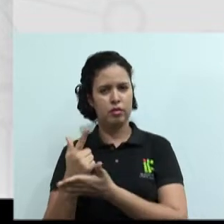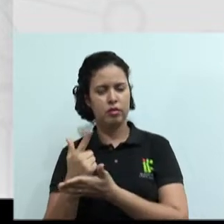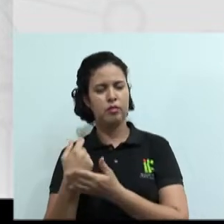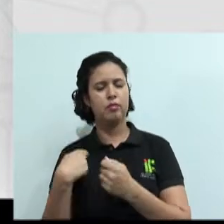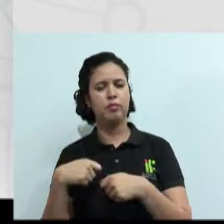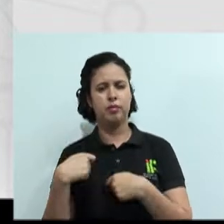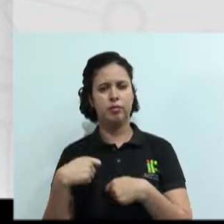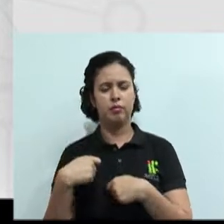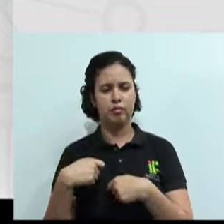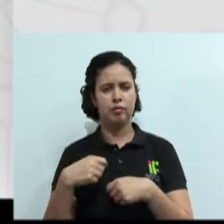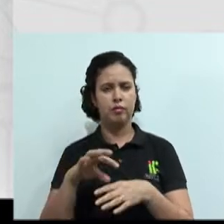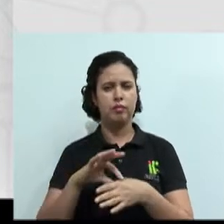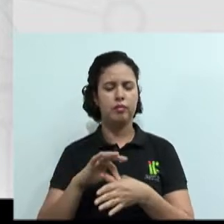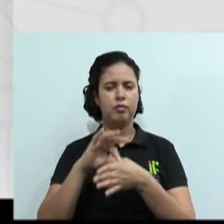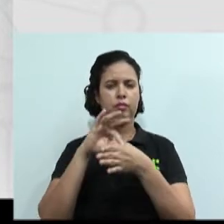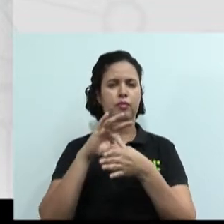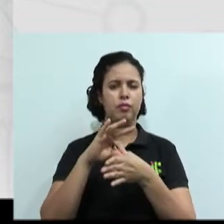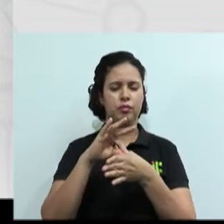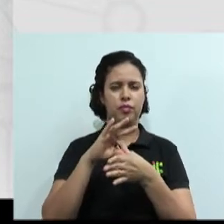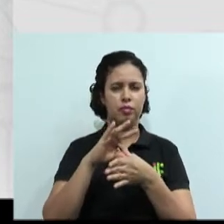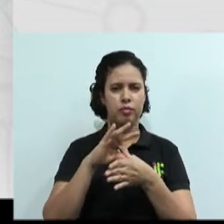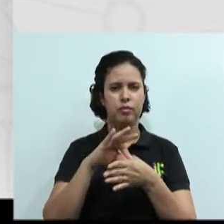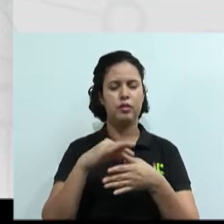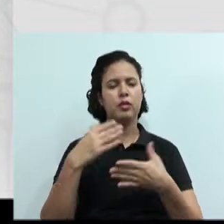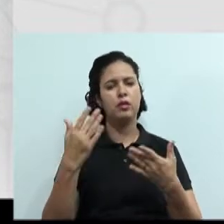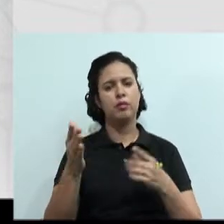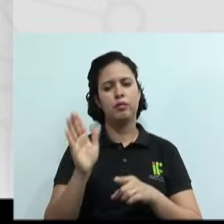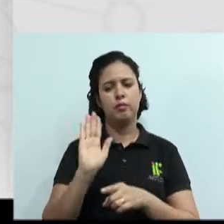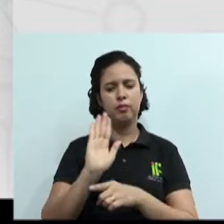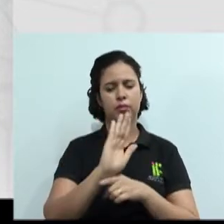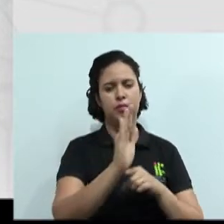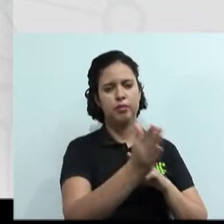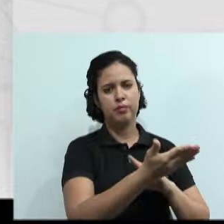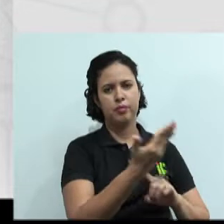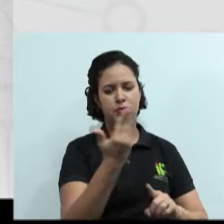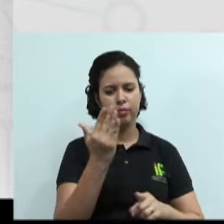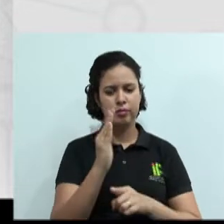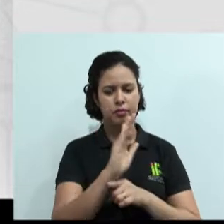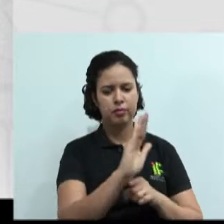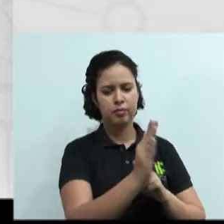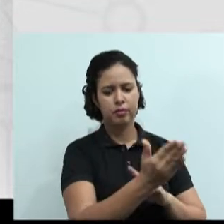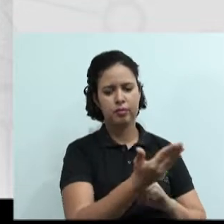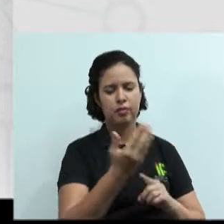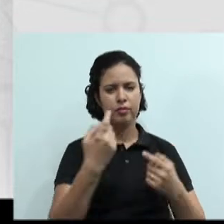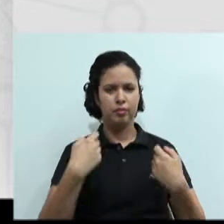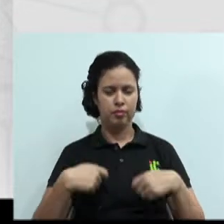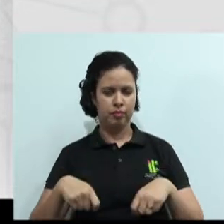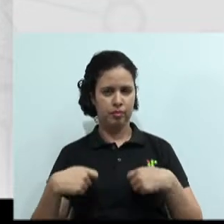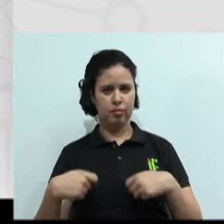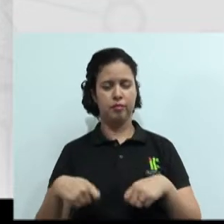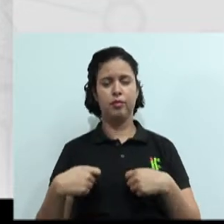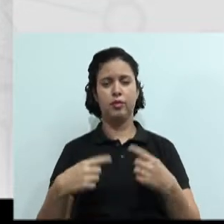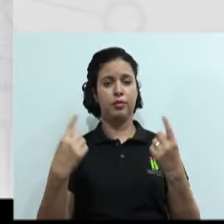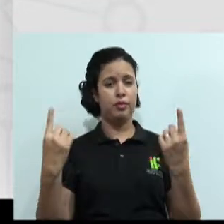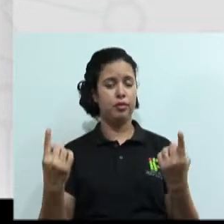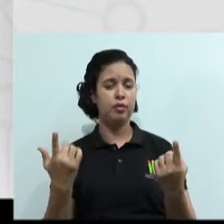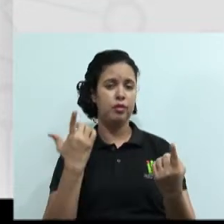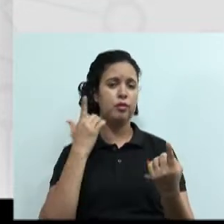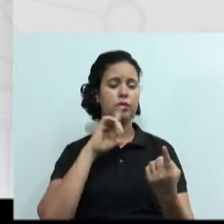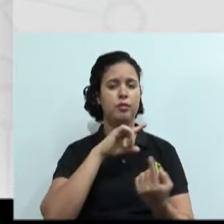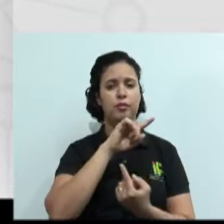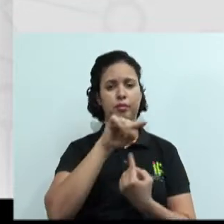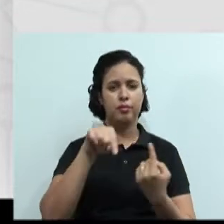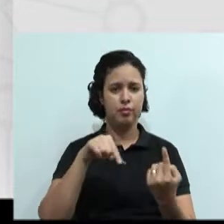negociação. Mas eles vão precisar, o que? Da ajuda, cooperar um com o outro, para que ambos possam